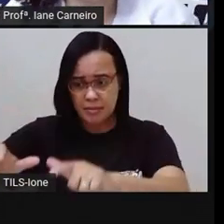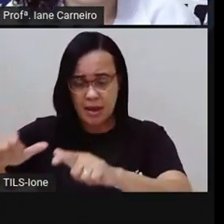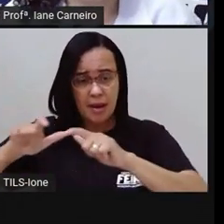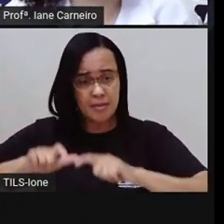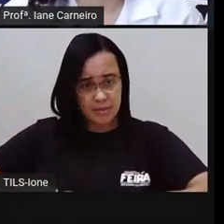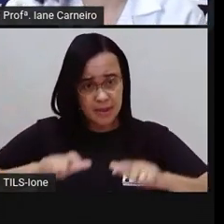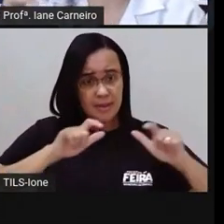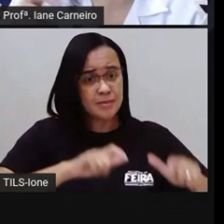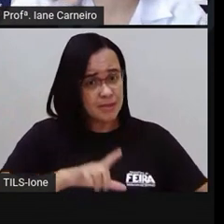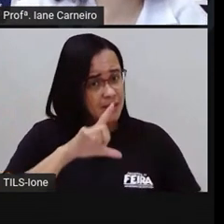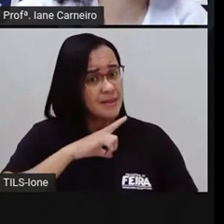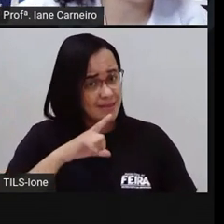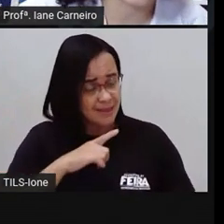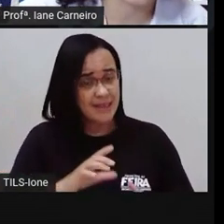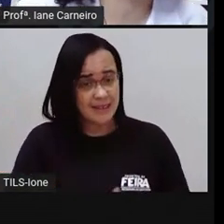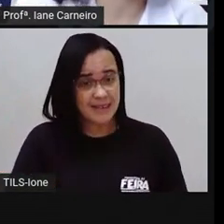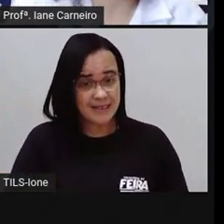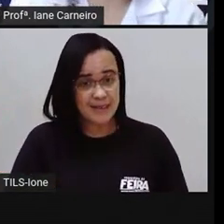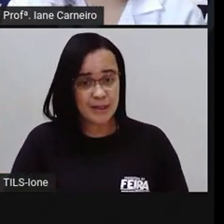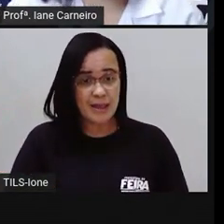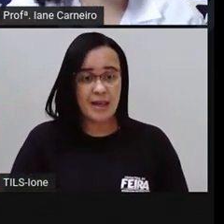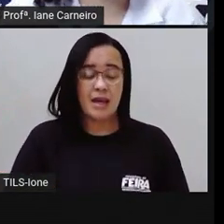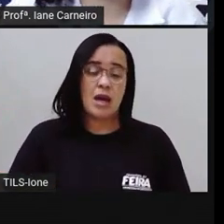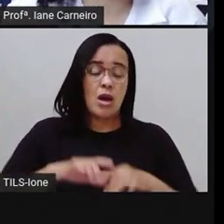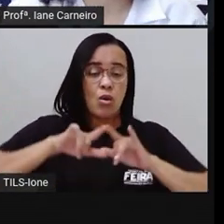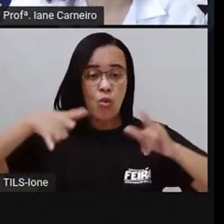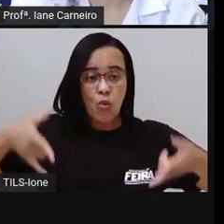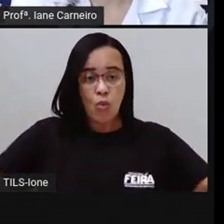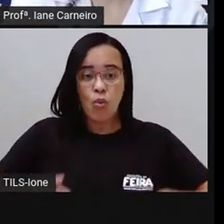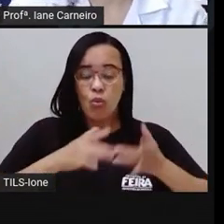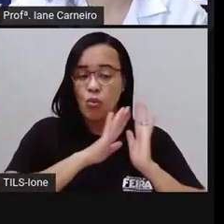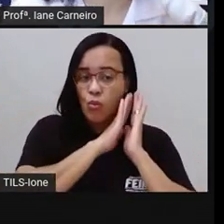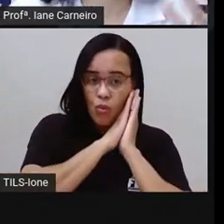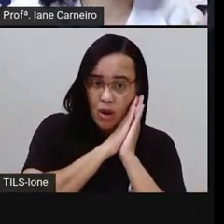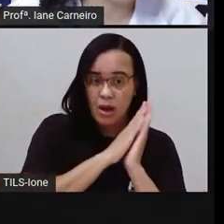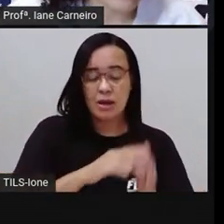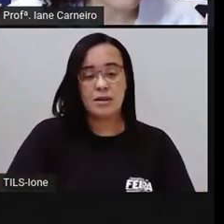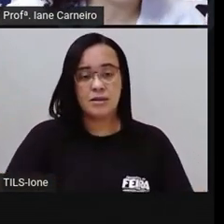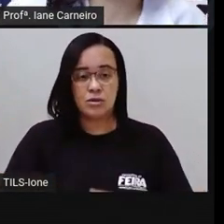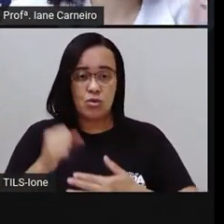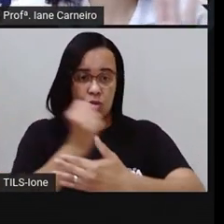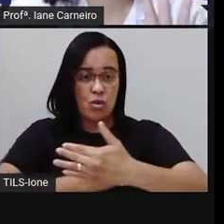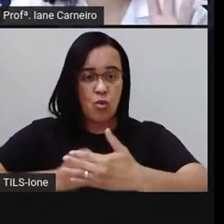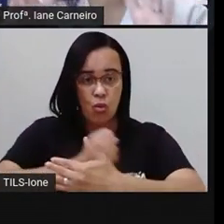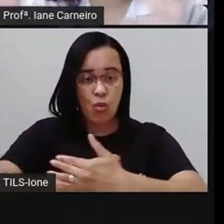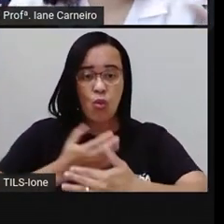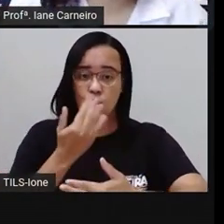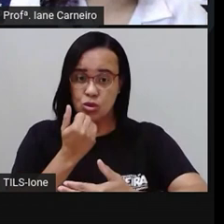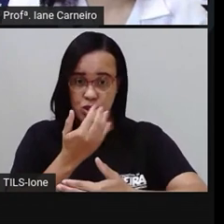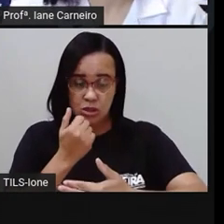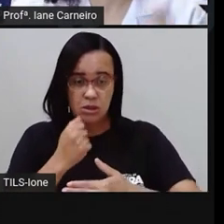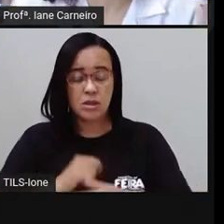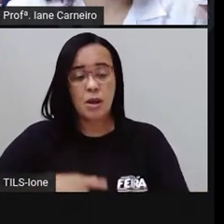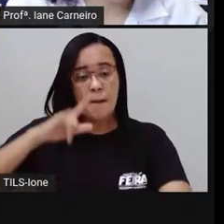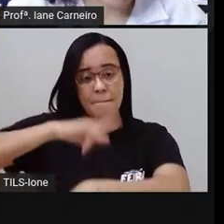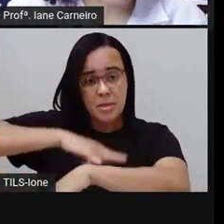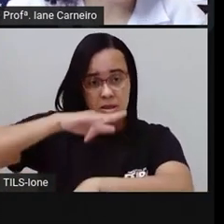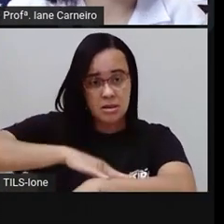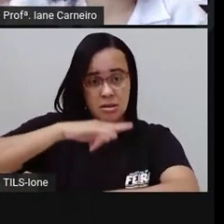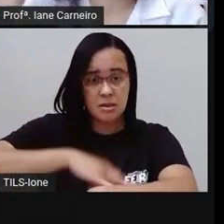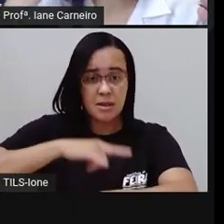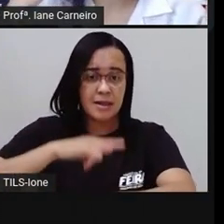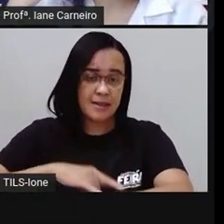cozinha, vai ter o banheiro, vai ter a sala, né? Vai ter o quintal. São cômodos de uma